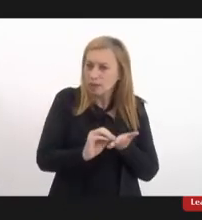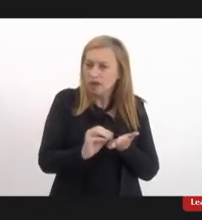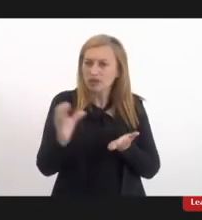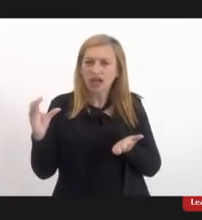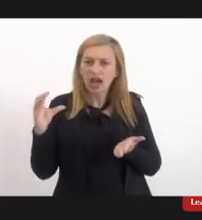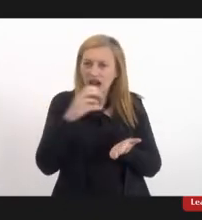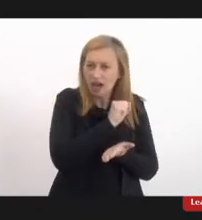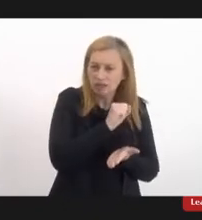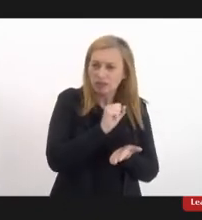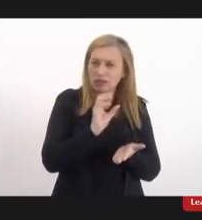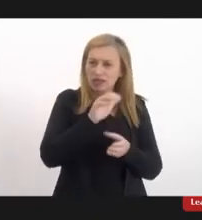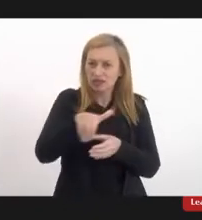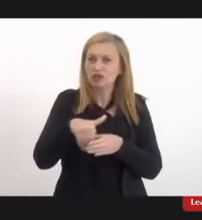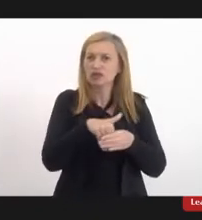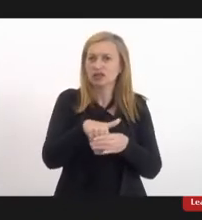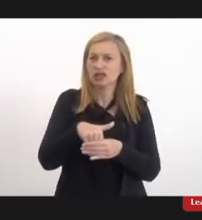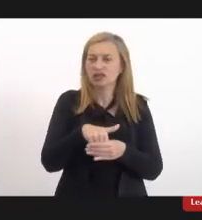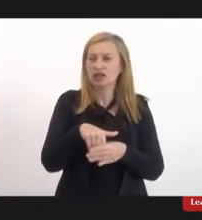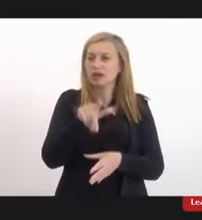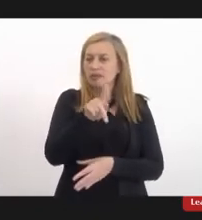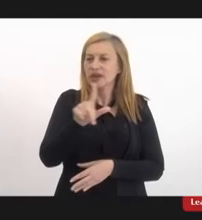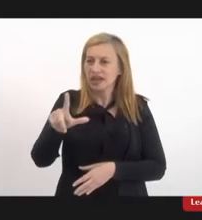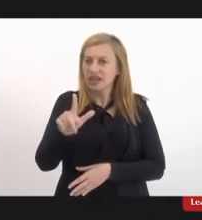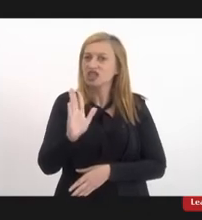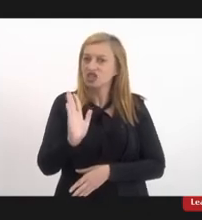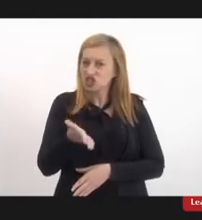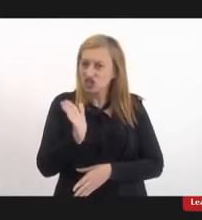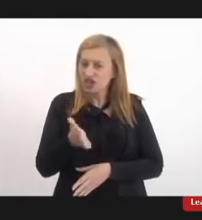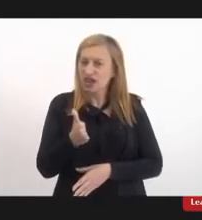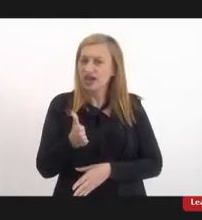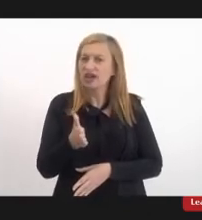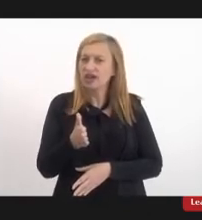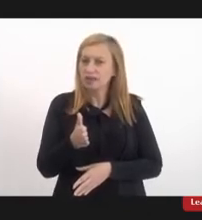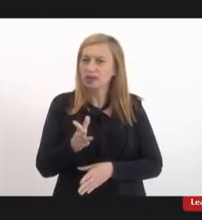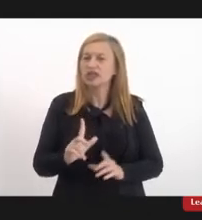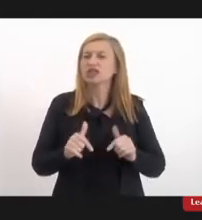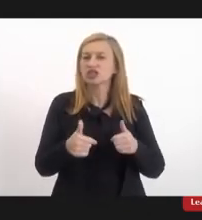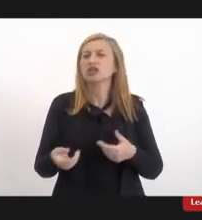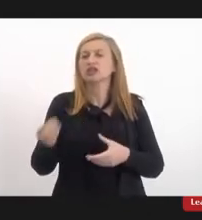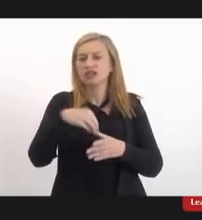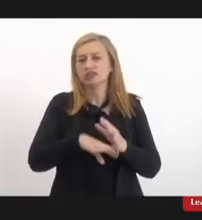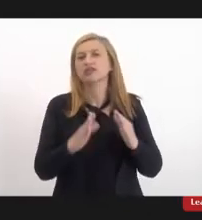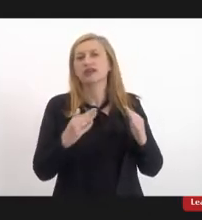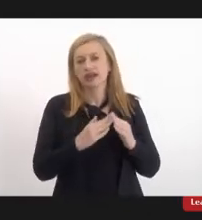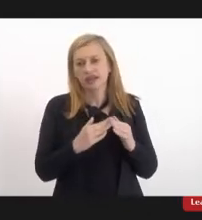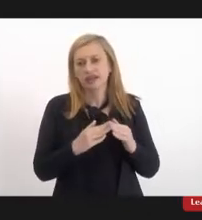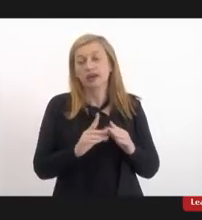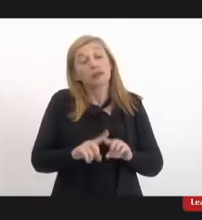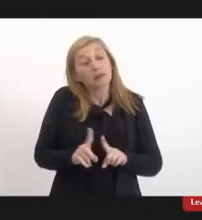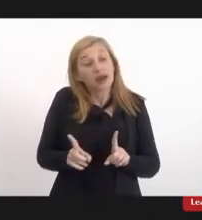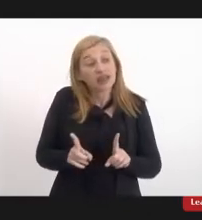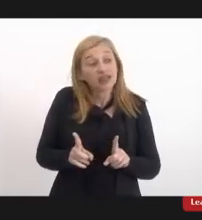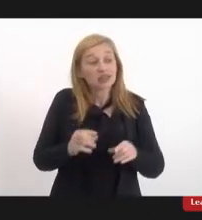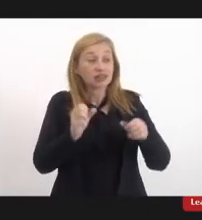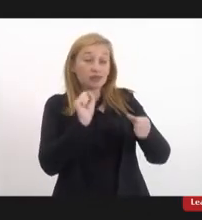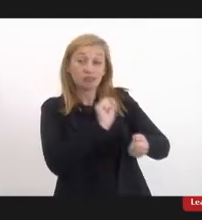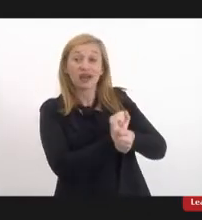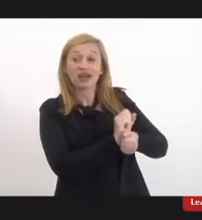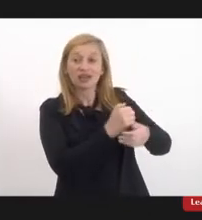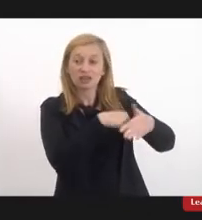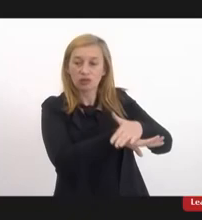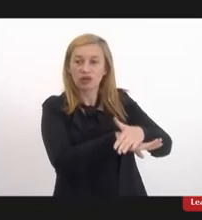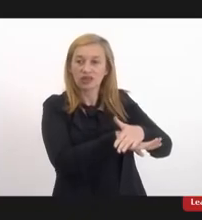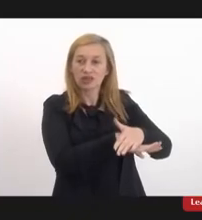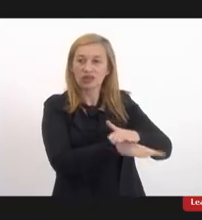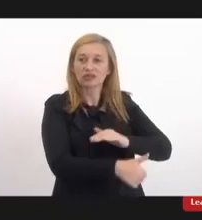urgência para ser votado, um PL que já devia ter tramitado dentro da casa, né, mas que está lá parado na